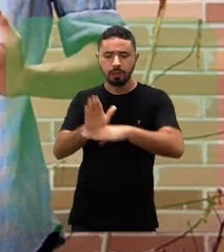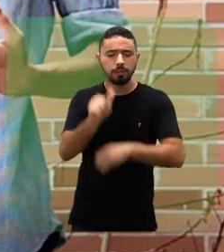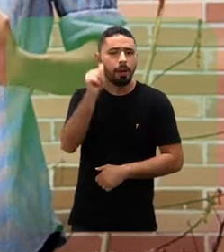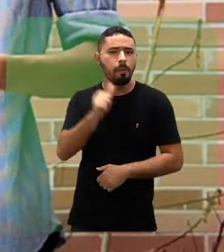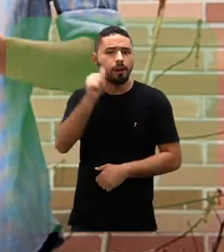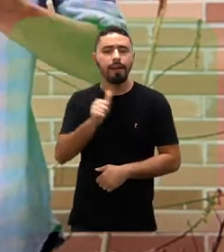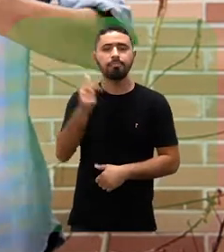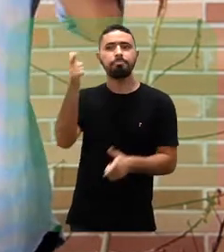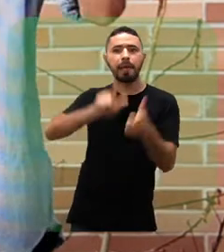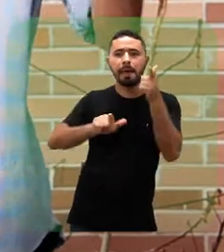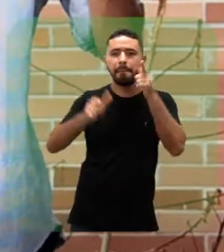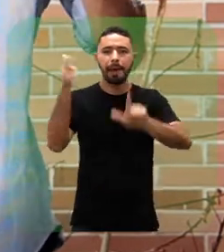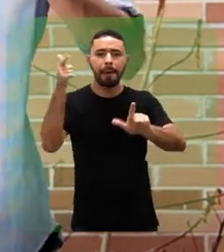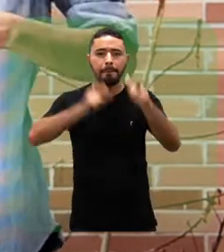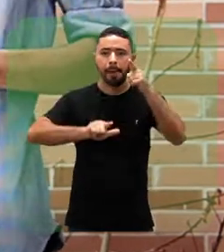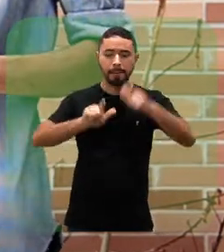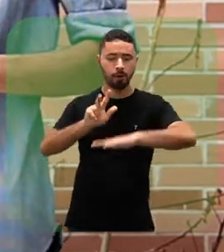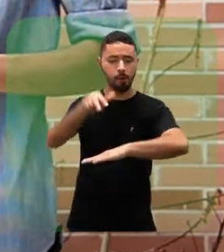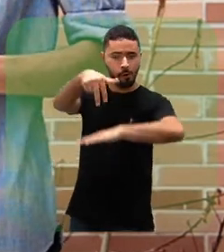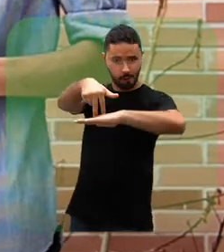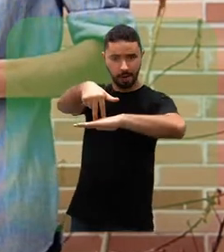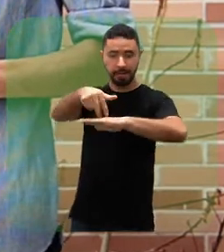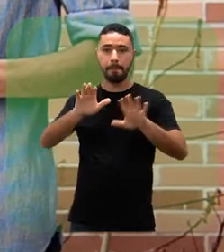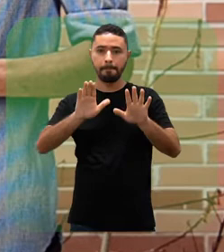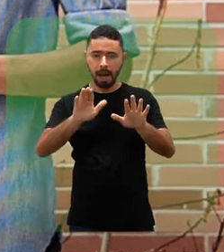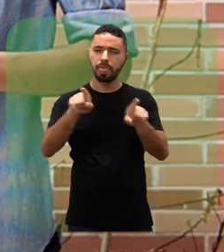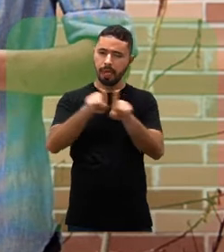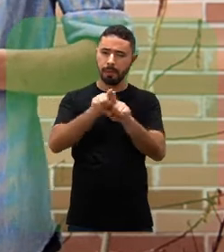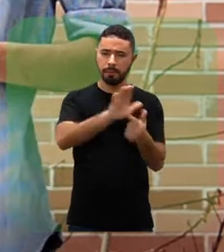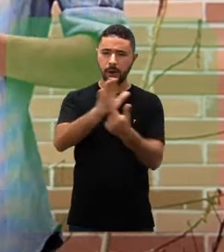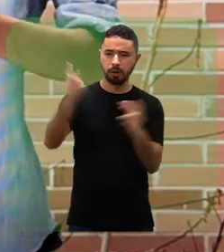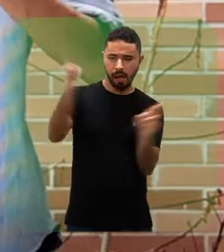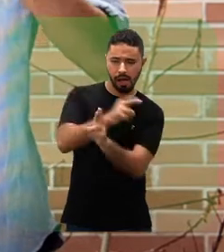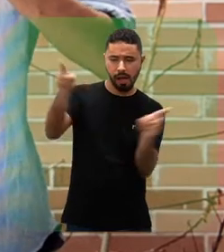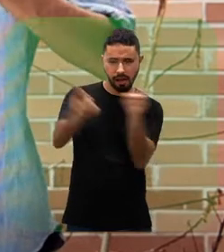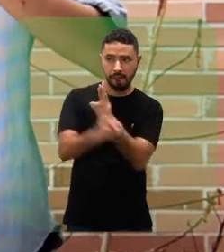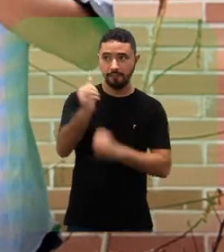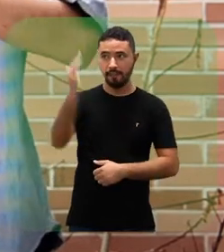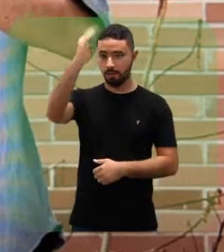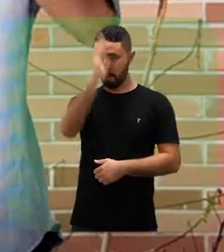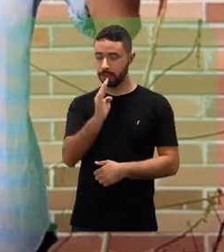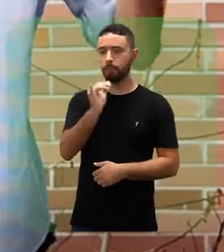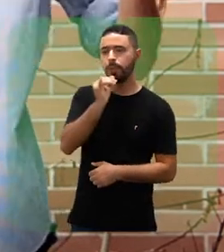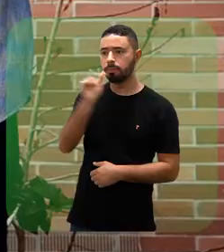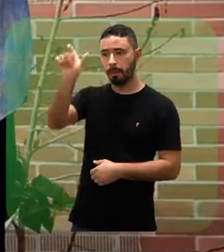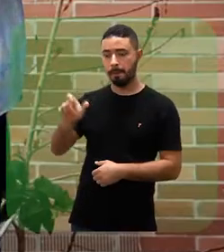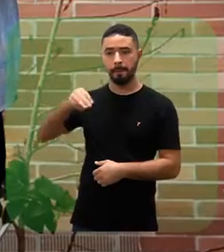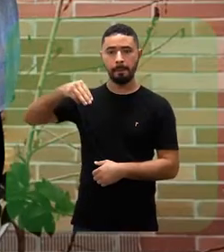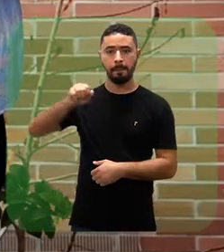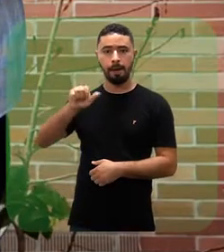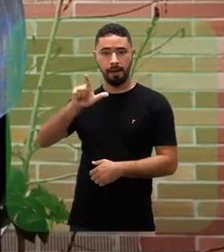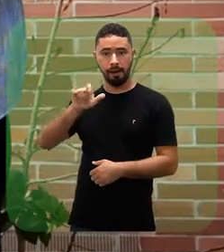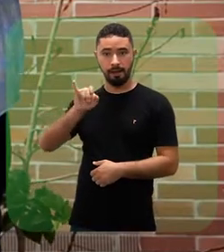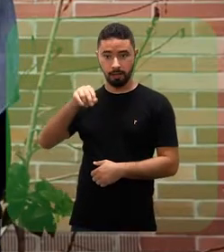ajudam as mulheres a alcançarem esse lugar. Porém, também trago as relações fora do Brasil. Eu